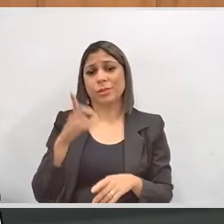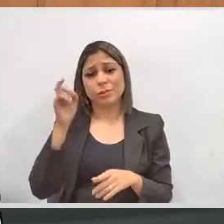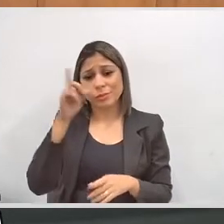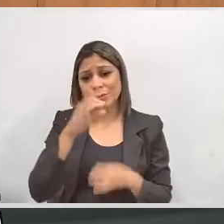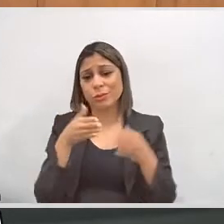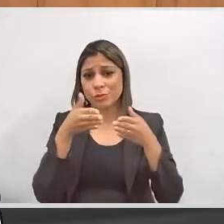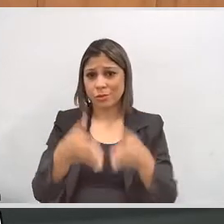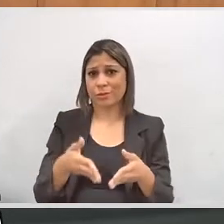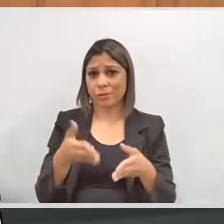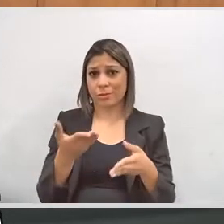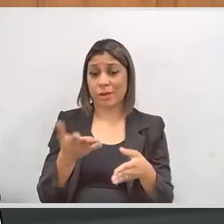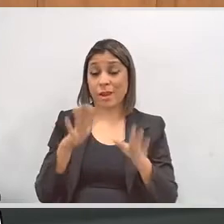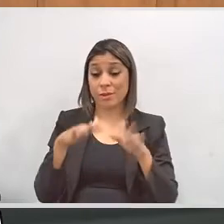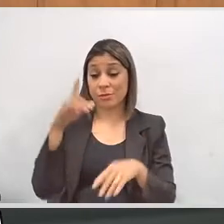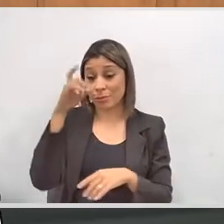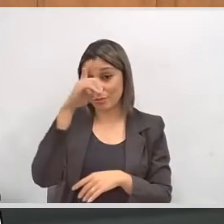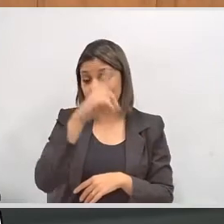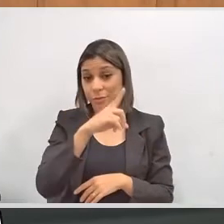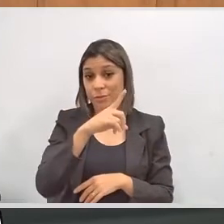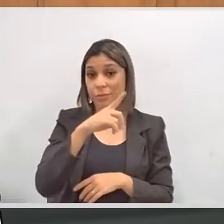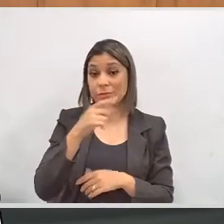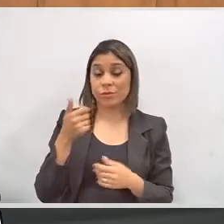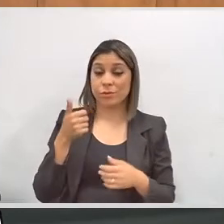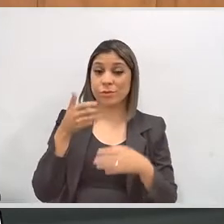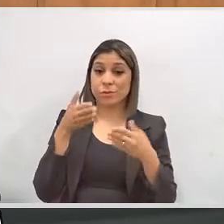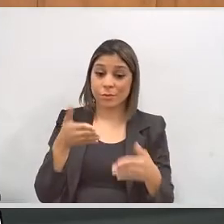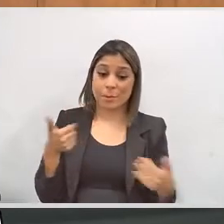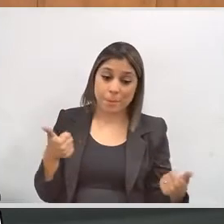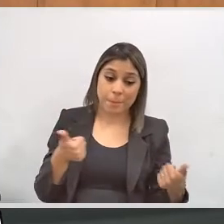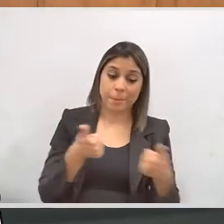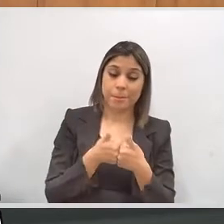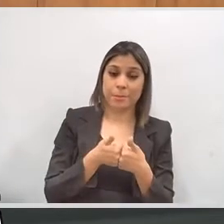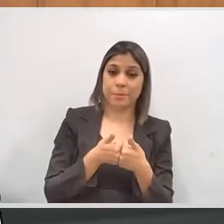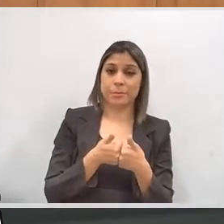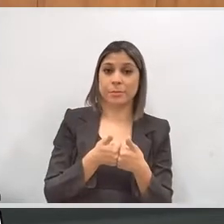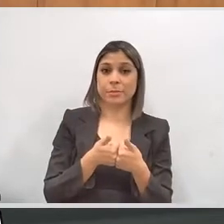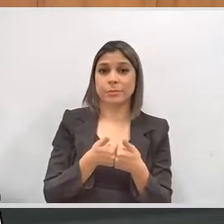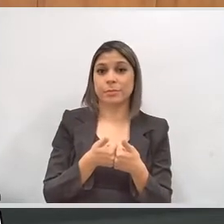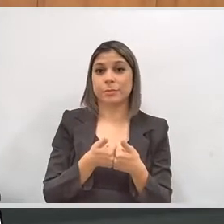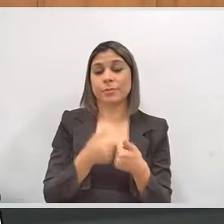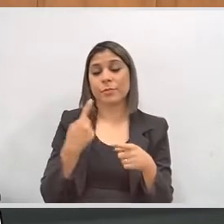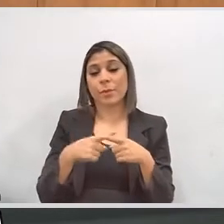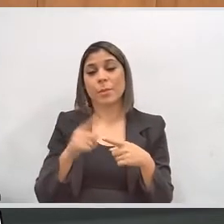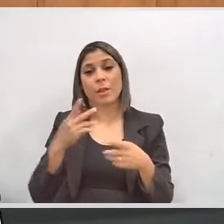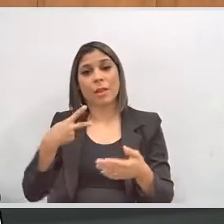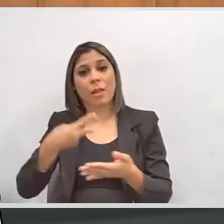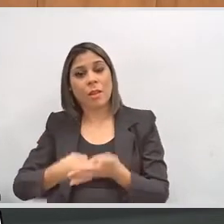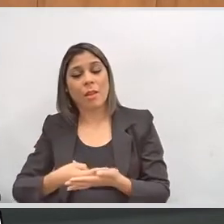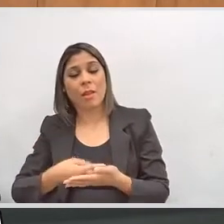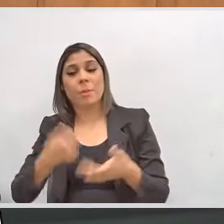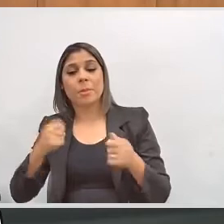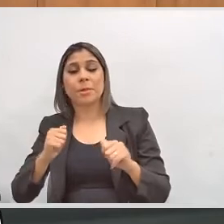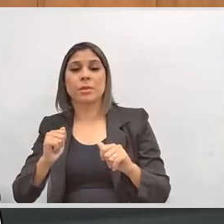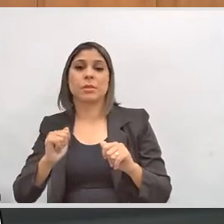transporte. E muitas vezes são impedidas de chegar até próximo aos setores onde são pessoas acamadas, necessitam de apoio